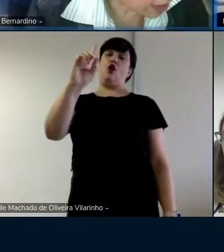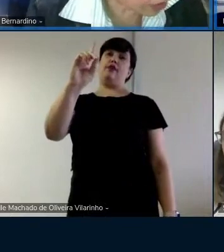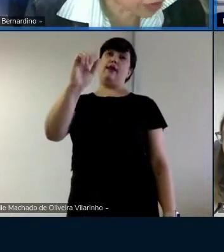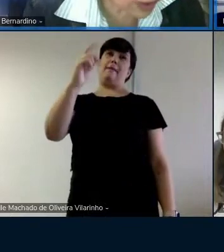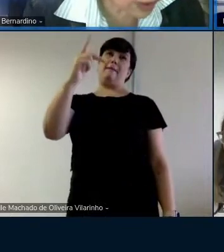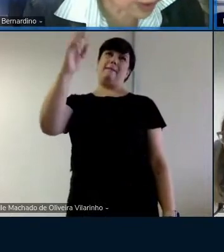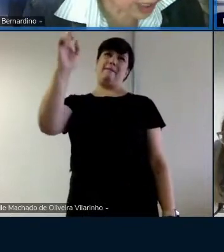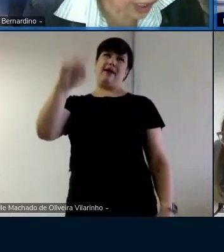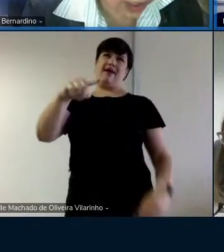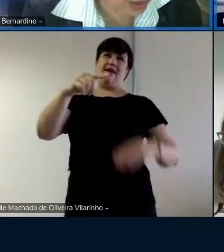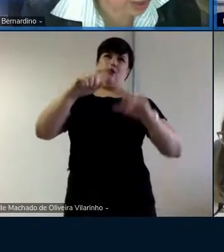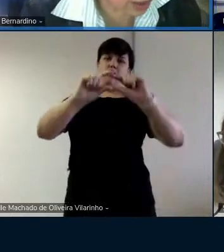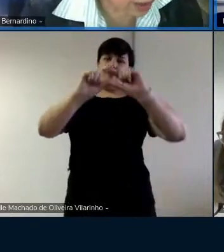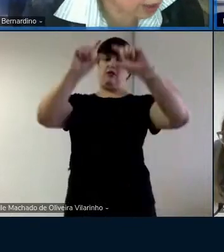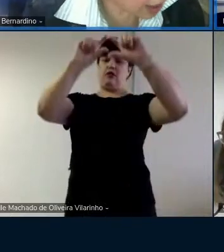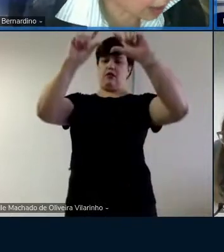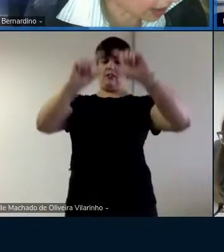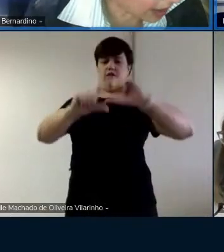que você